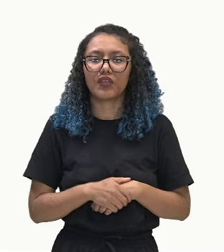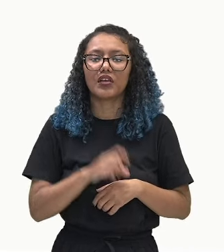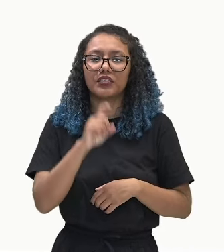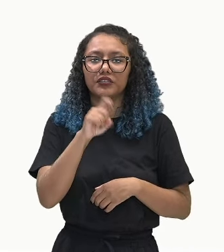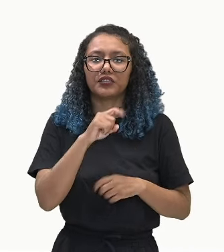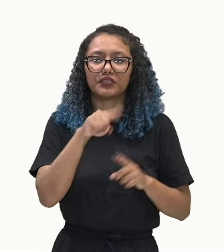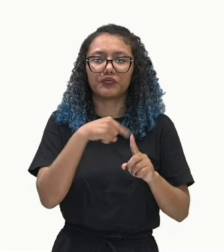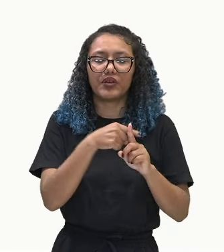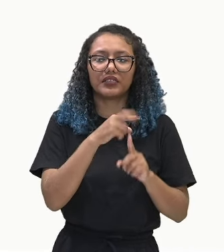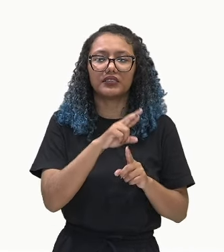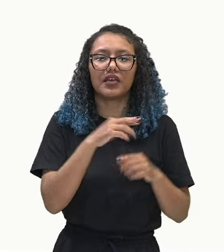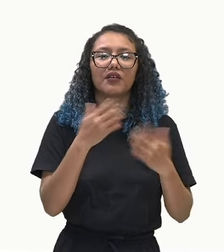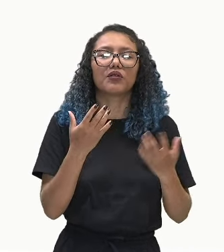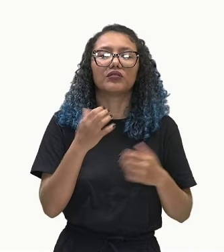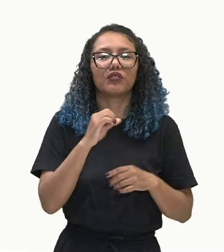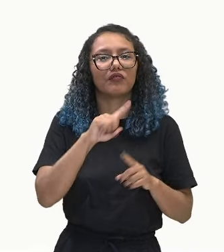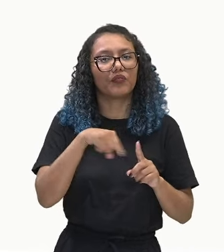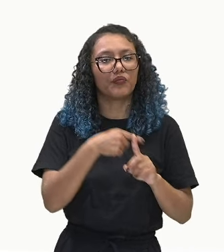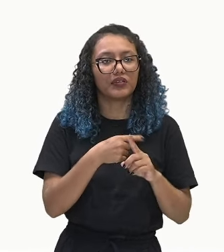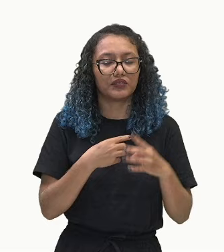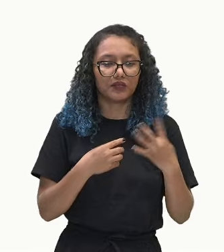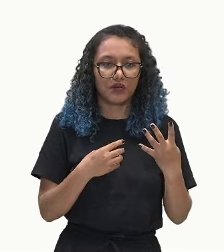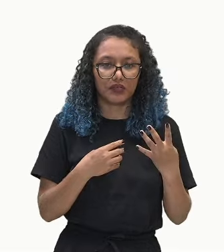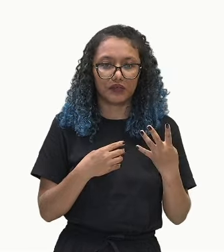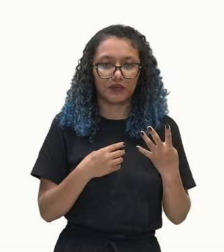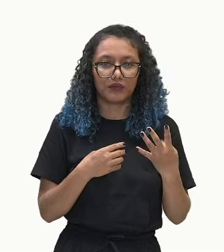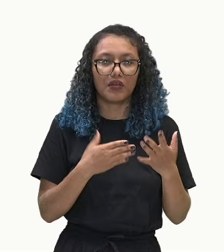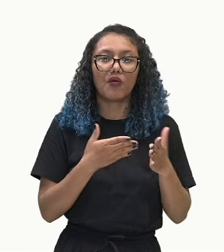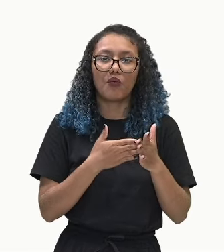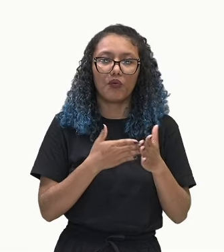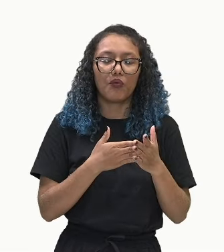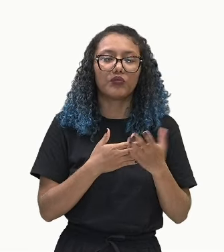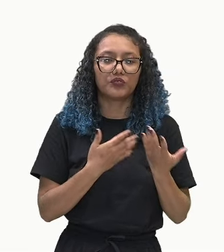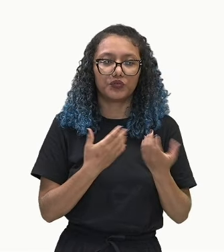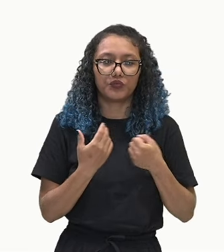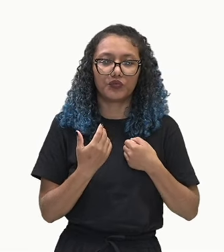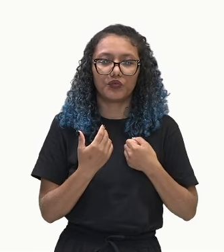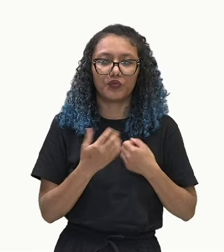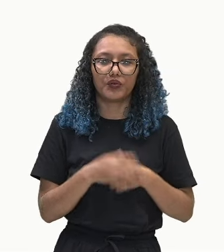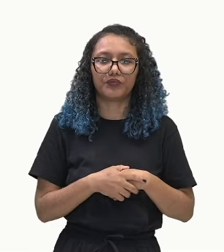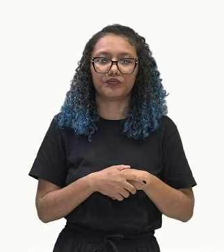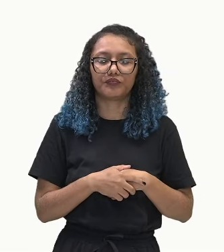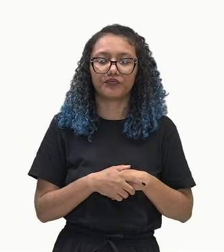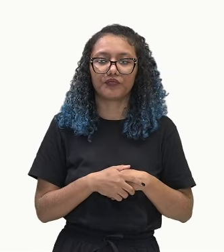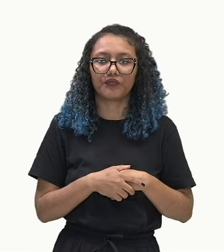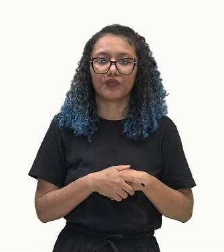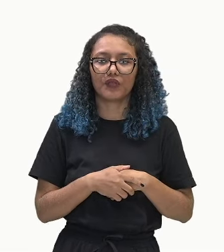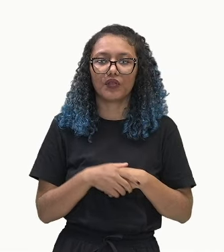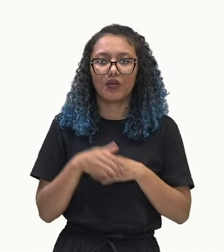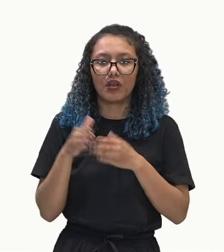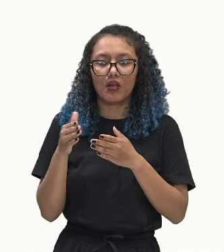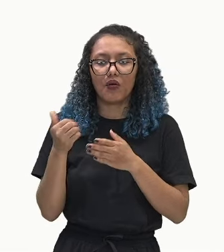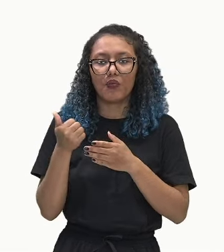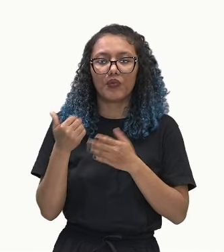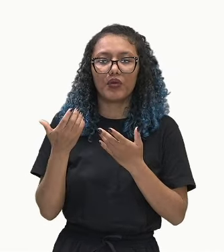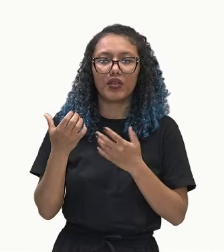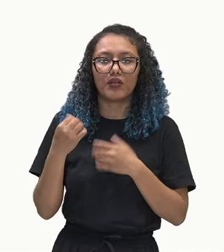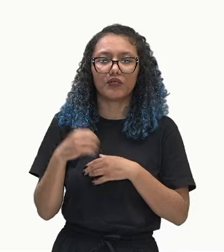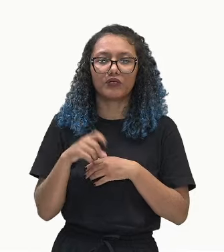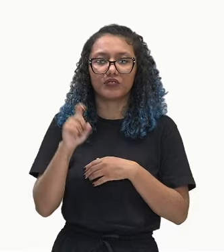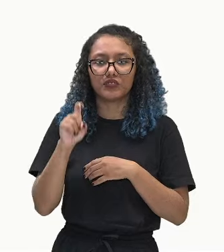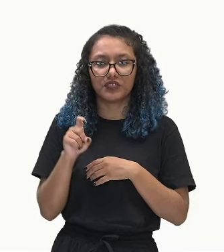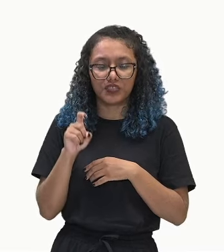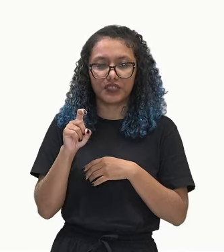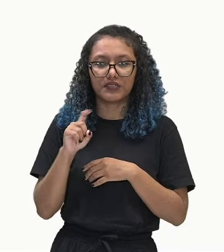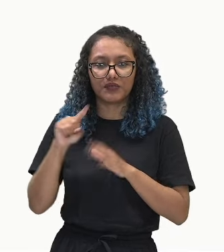9 mais 4. 13. O último termo. x menos a razão. 9 menos 4.